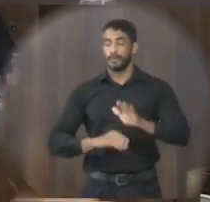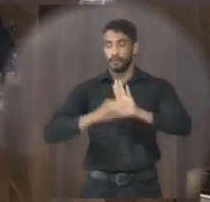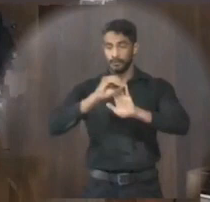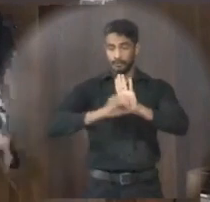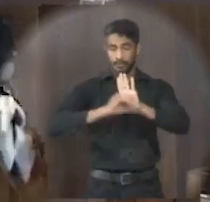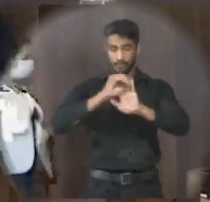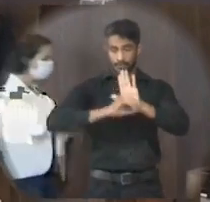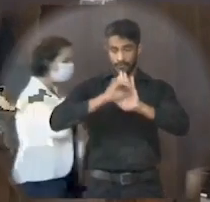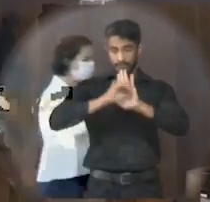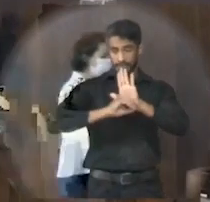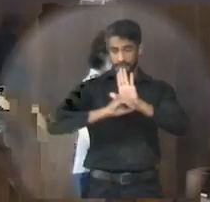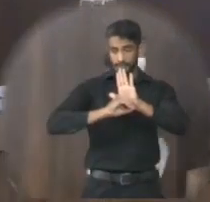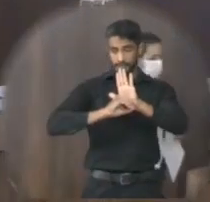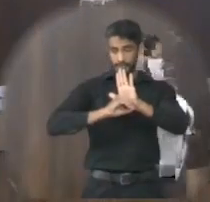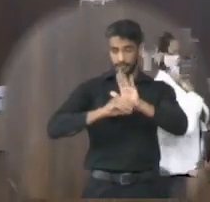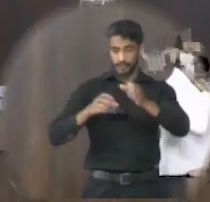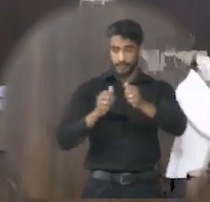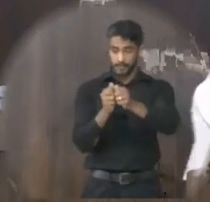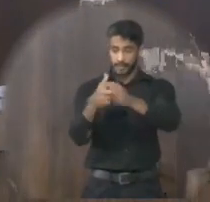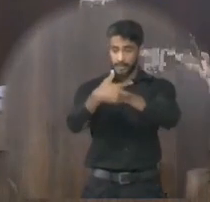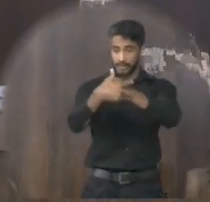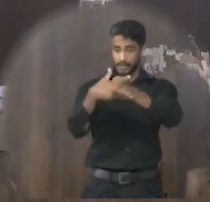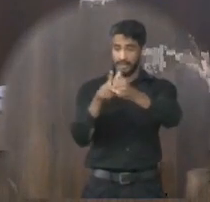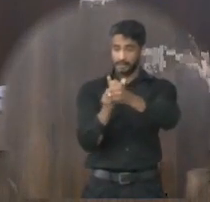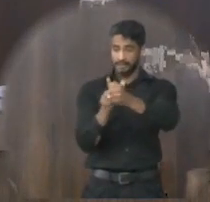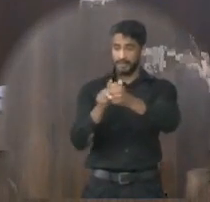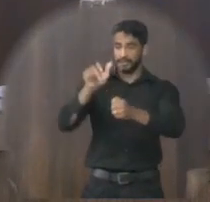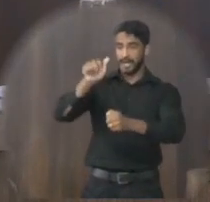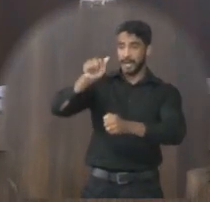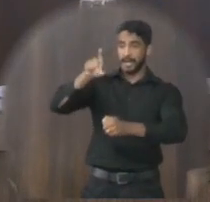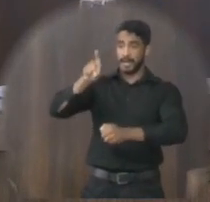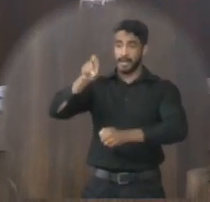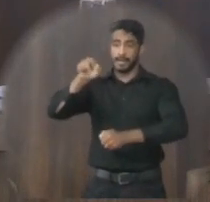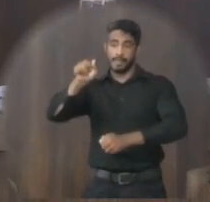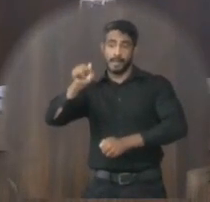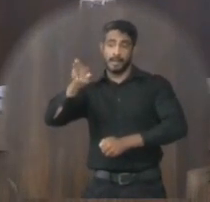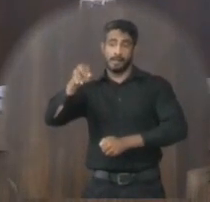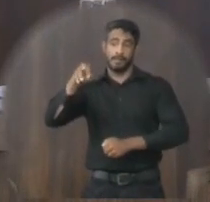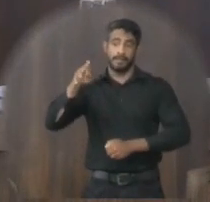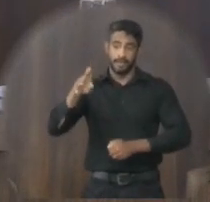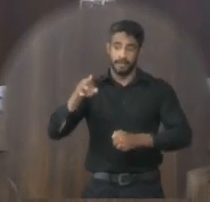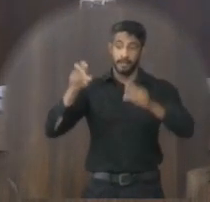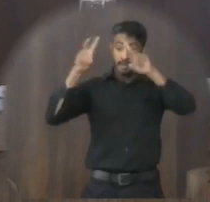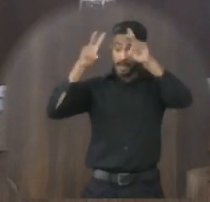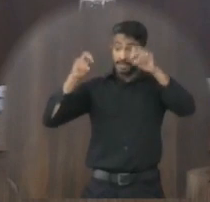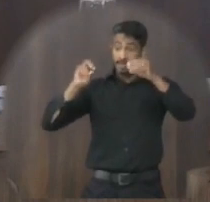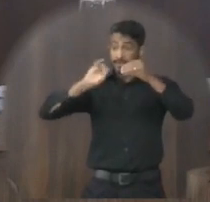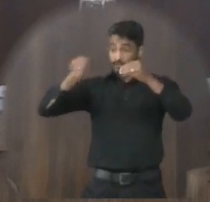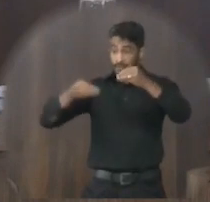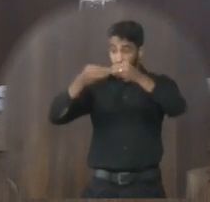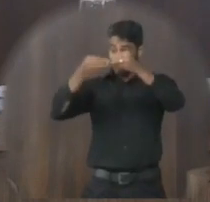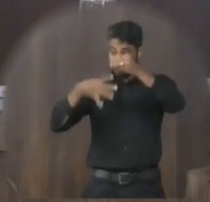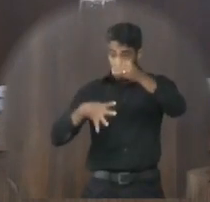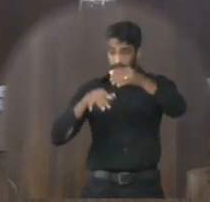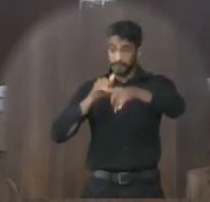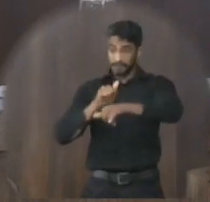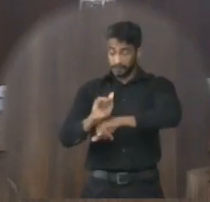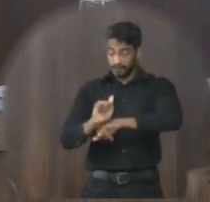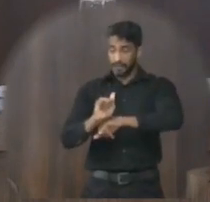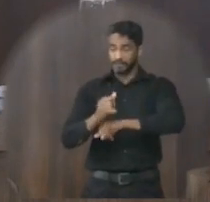Do gabinete do vereador Adauri Soares Cordeiro Assunto Justificativo de ausência